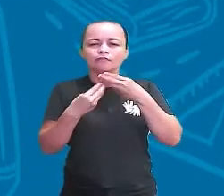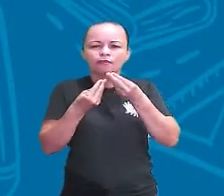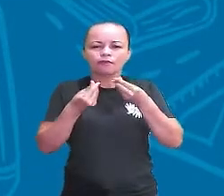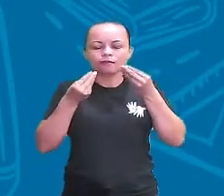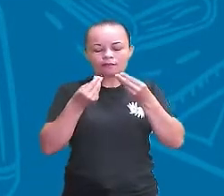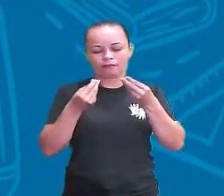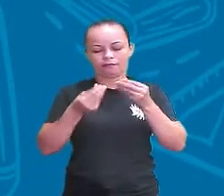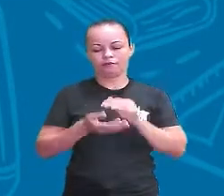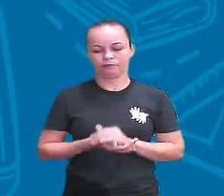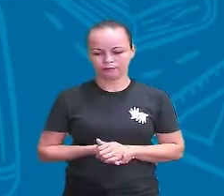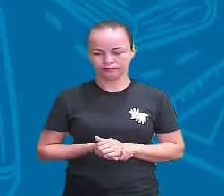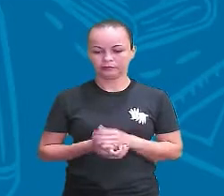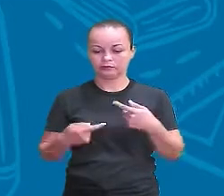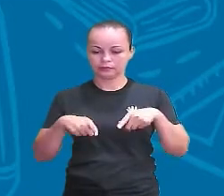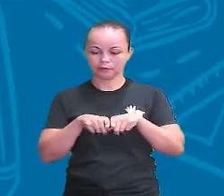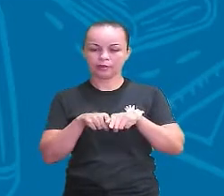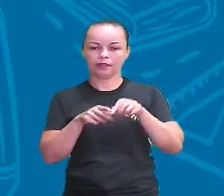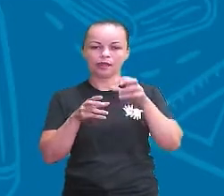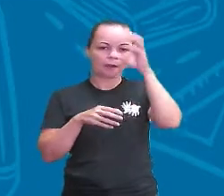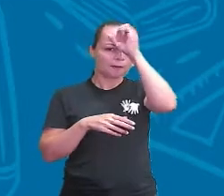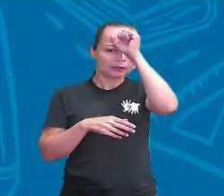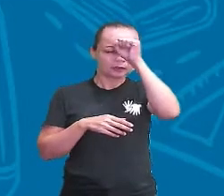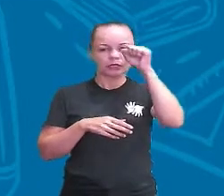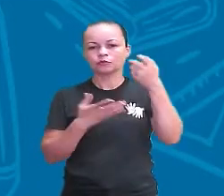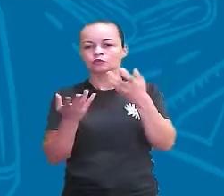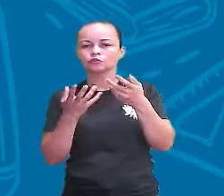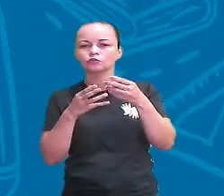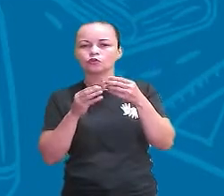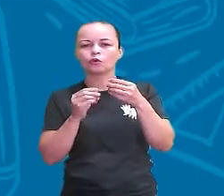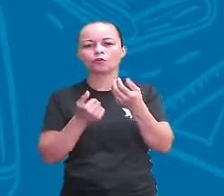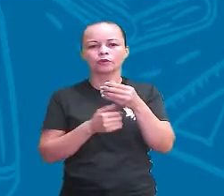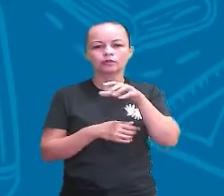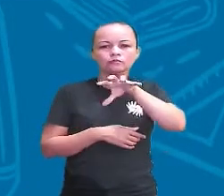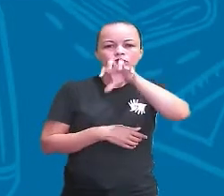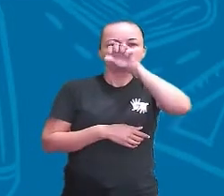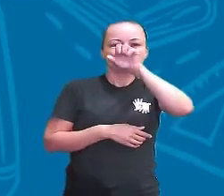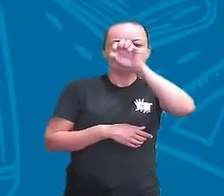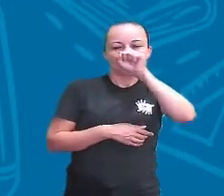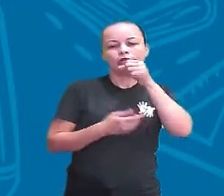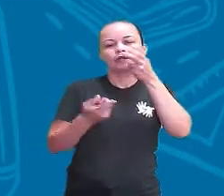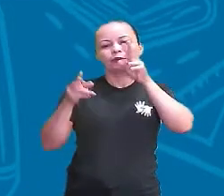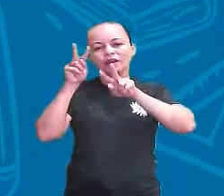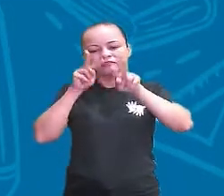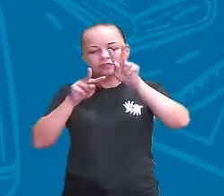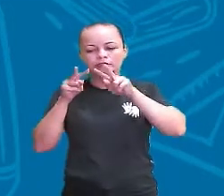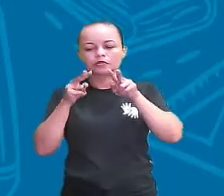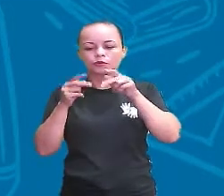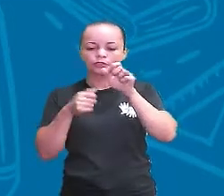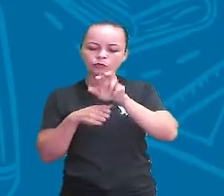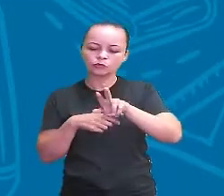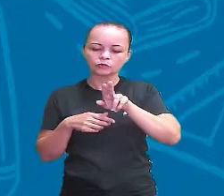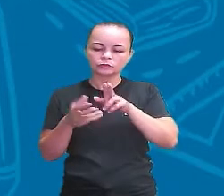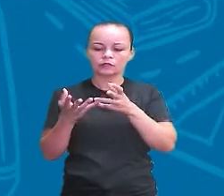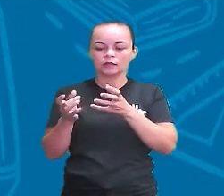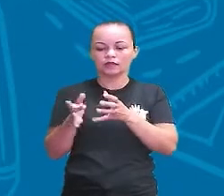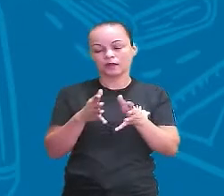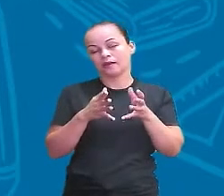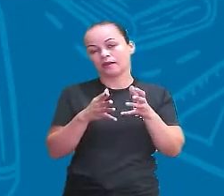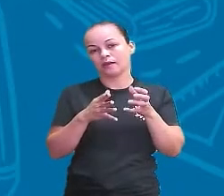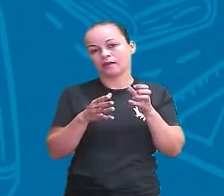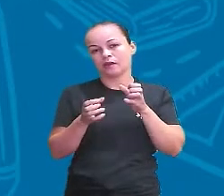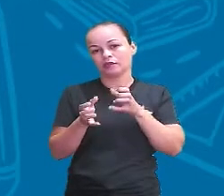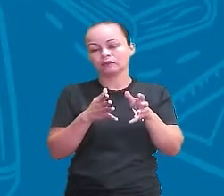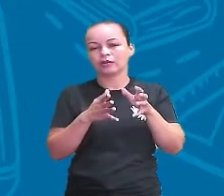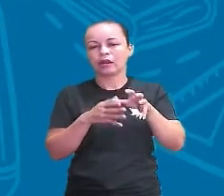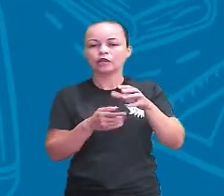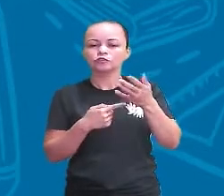aprendeu sobre o olfato e a visão, que são os órgãos inteligentes e que usam o cérebro e a língua para nos ajudar a